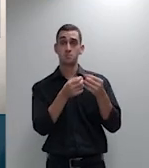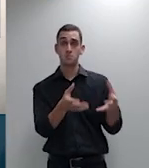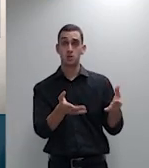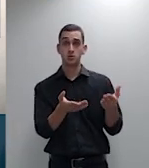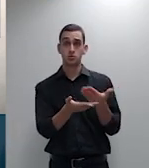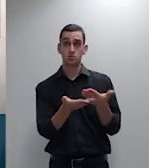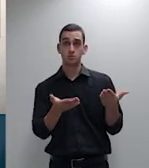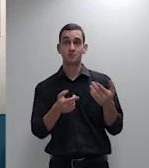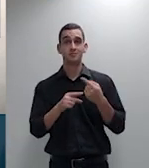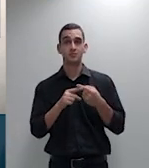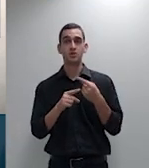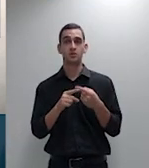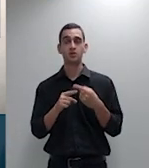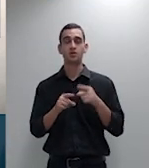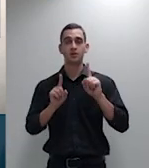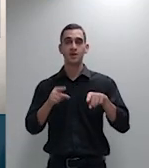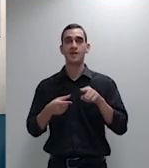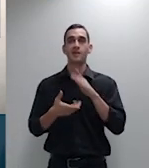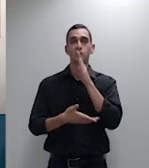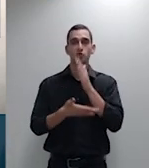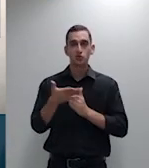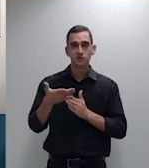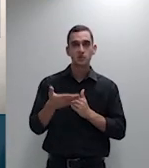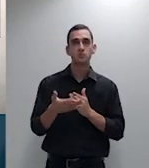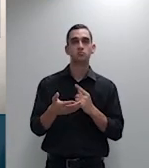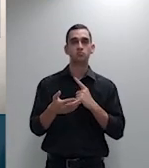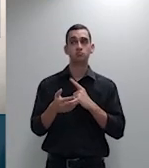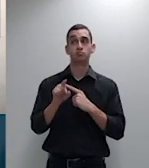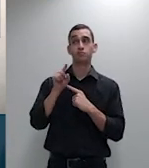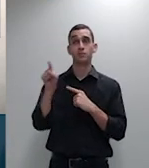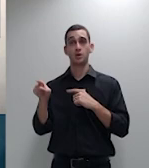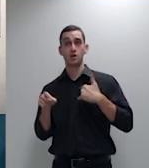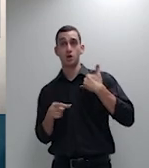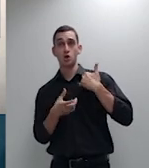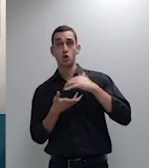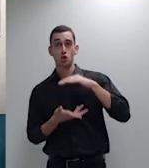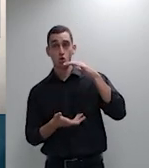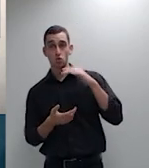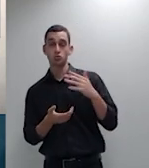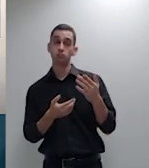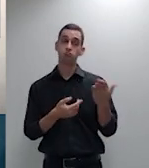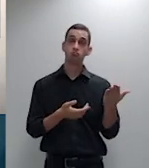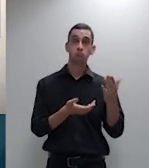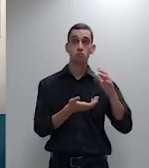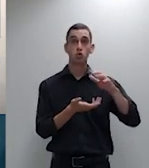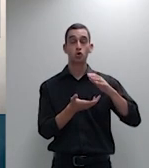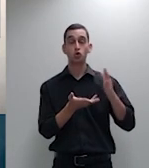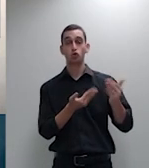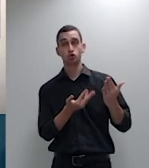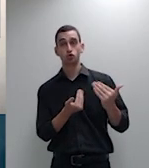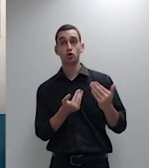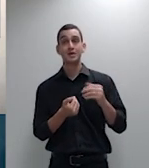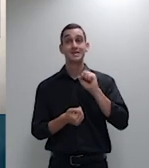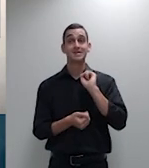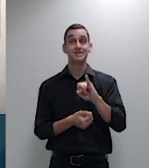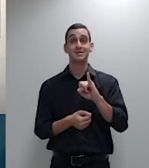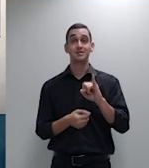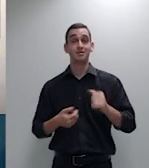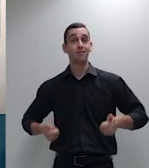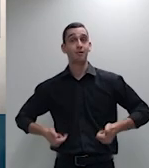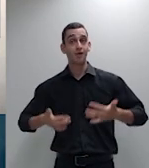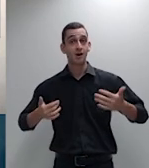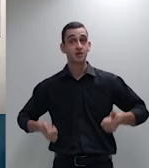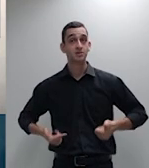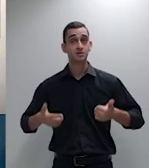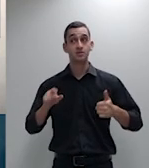total dos beneficiários das operadoras se o inigável custo superior dos mais idosos fosse